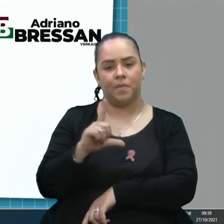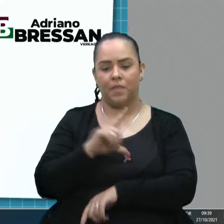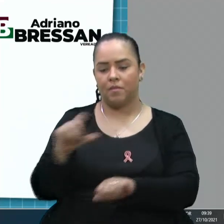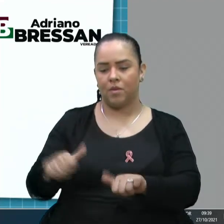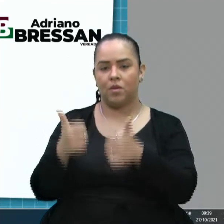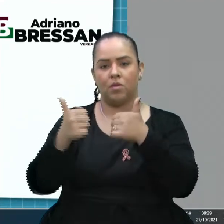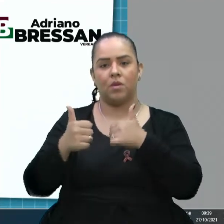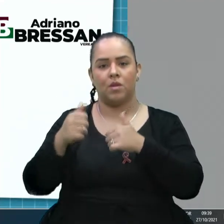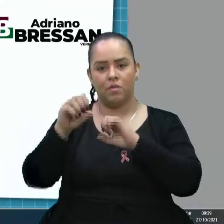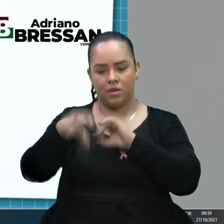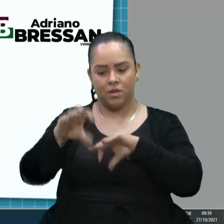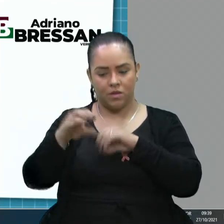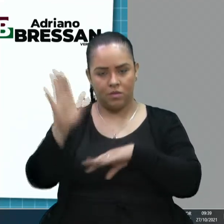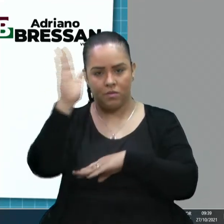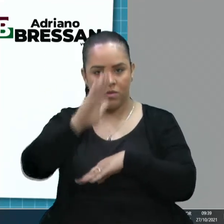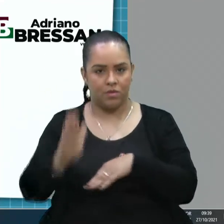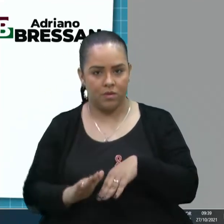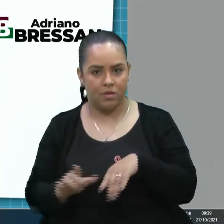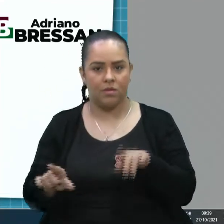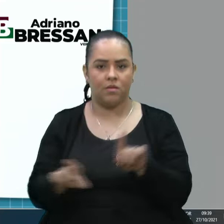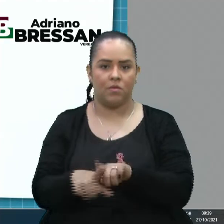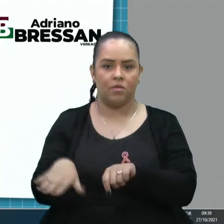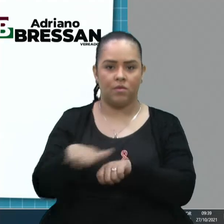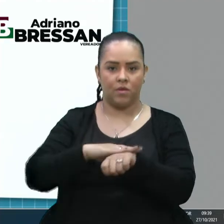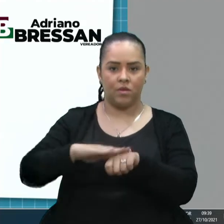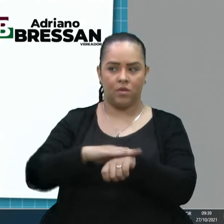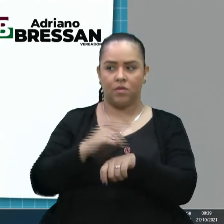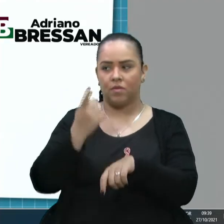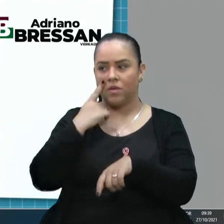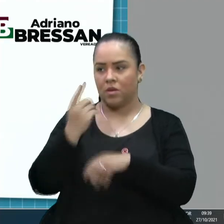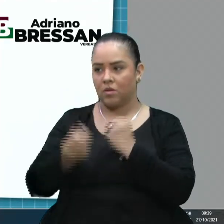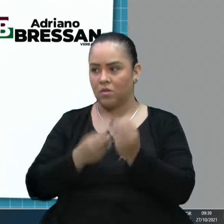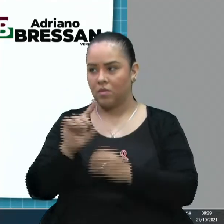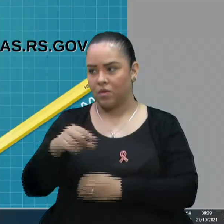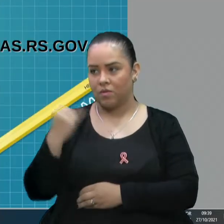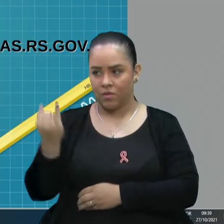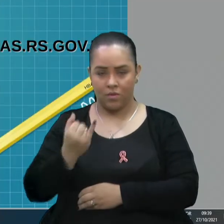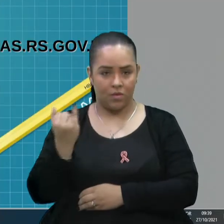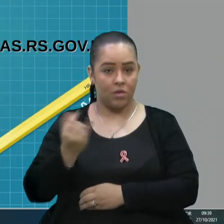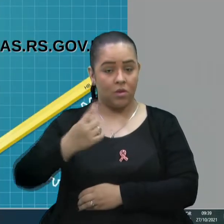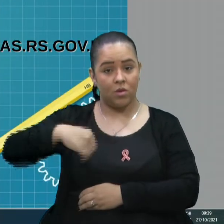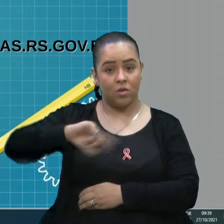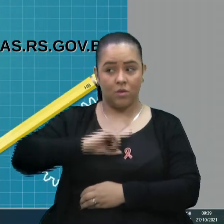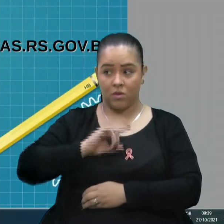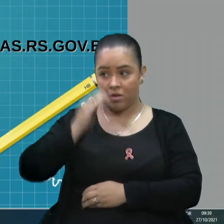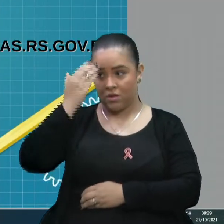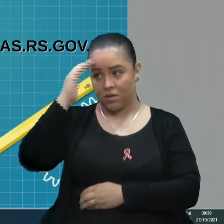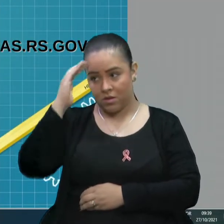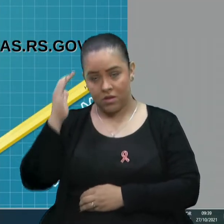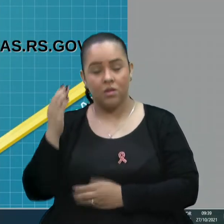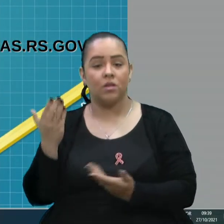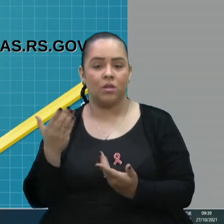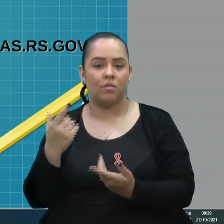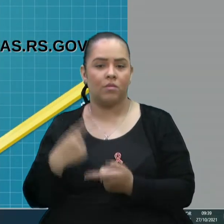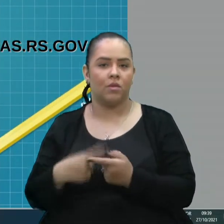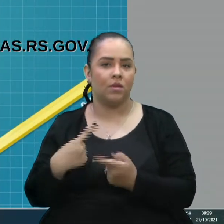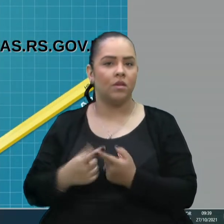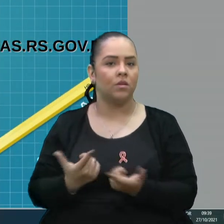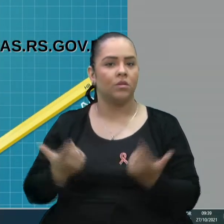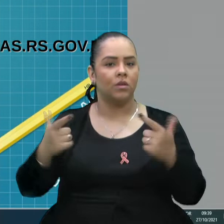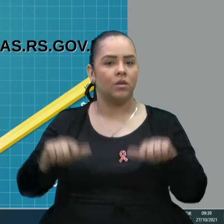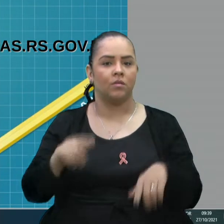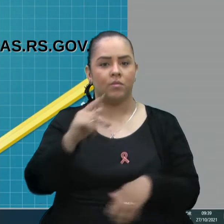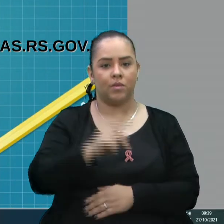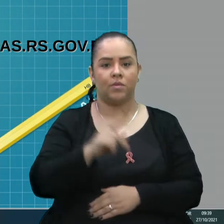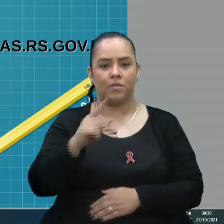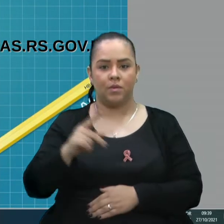E entro em contato que eu ouvo e vejo como isso é viável. A gente entende que essas PPPs que